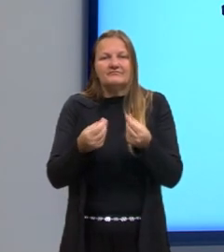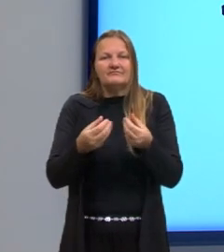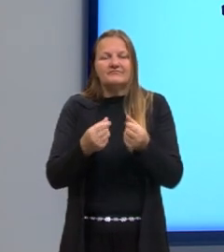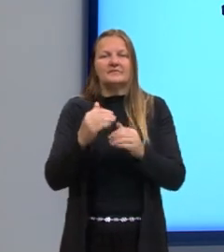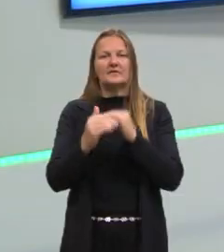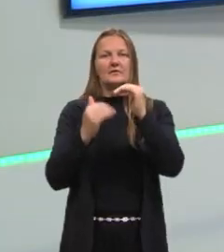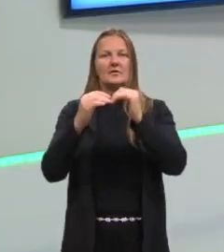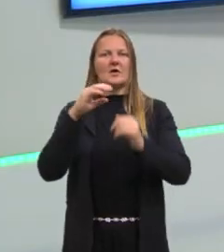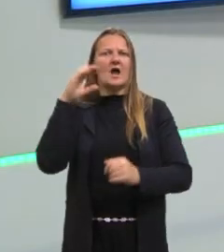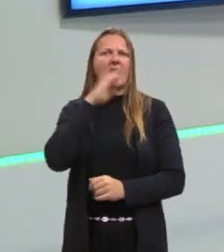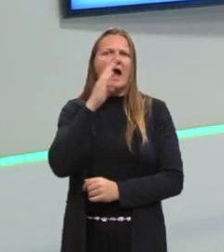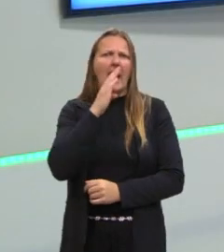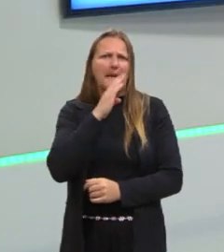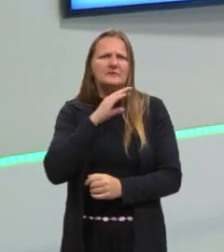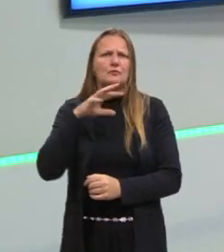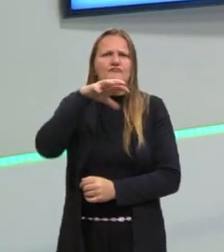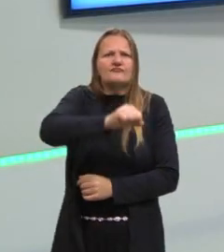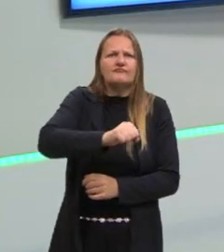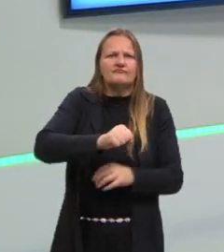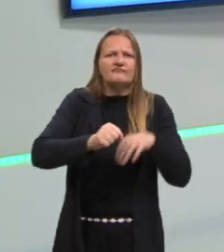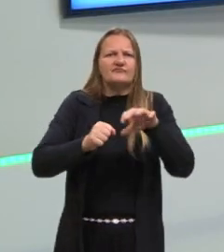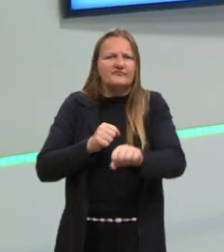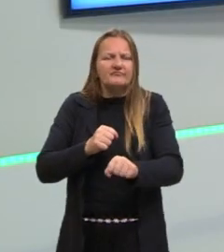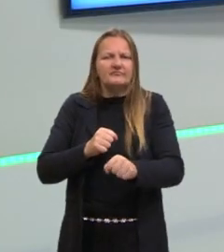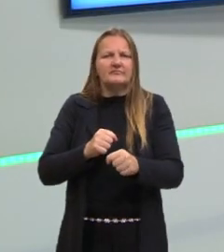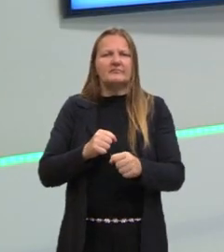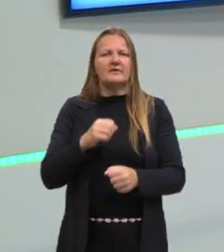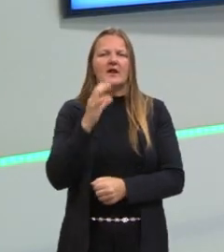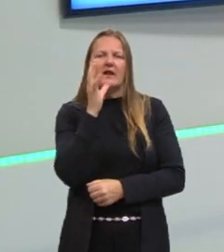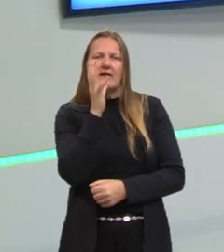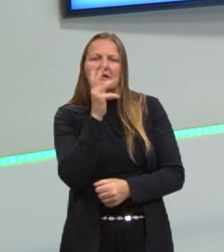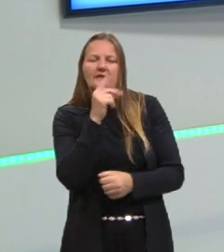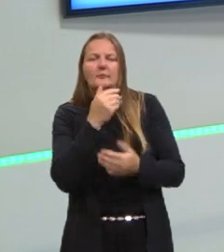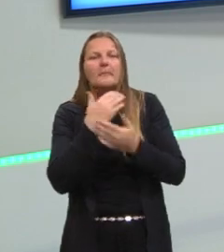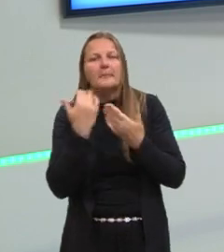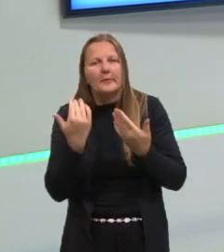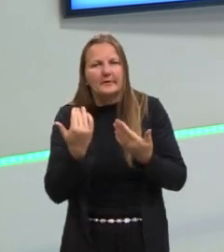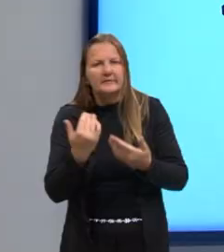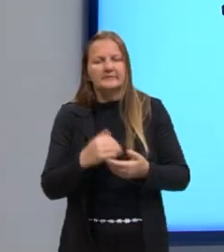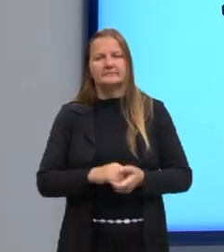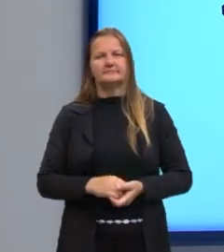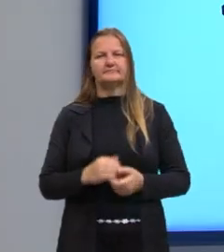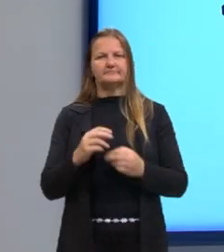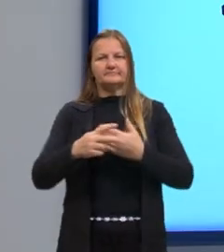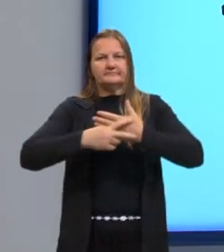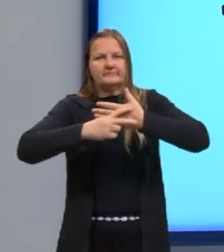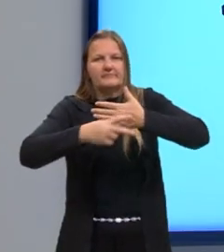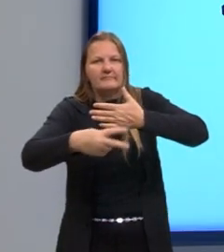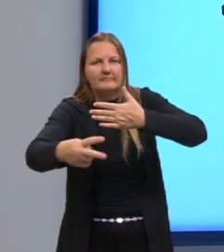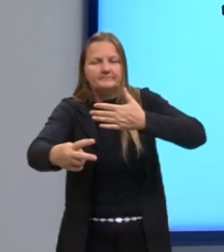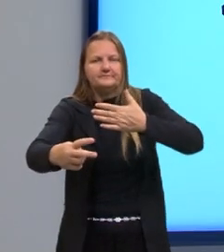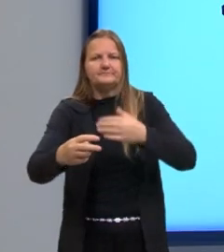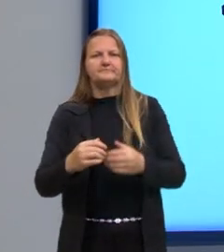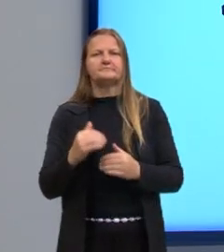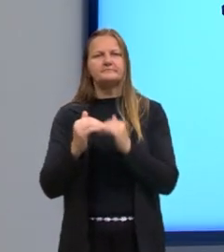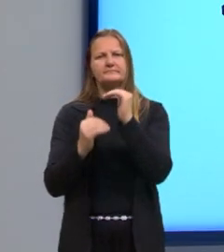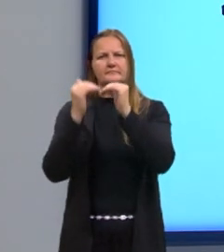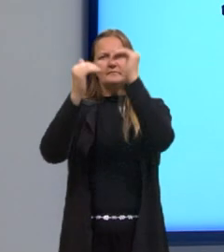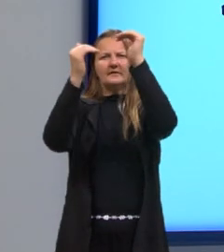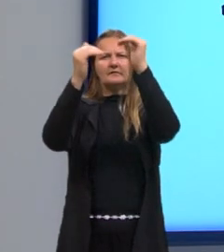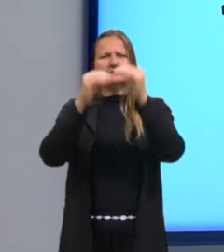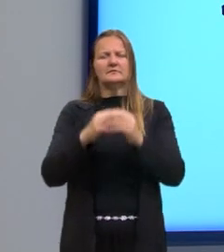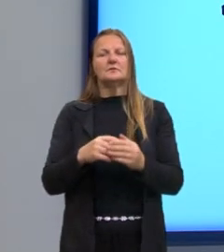predadores mais rápidos para presas mais rápidas e assim, consequentemente. Então, ao longo da coevolução,